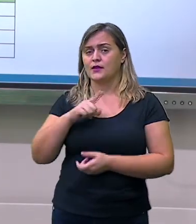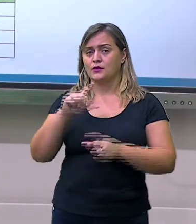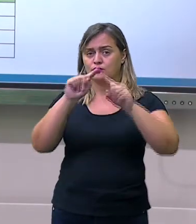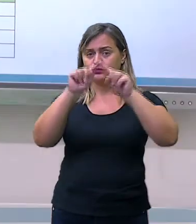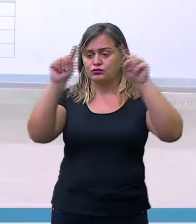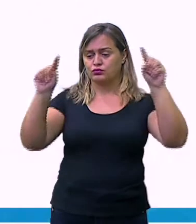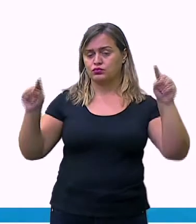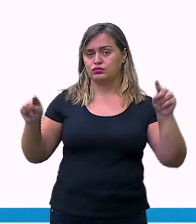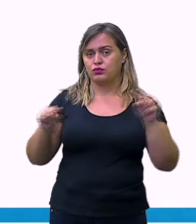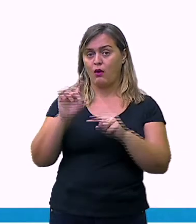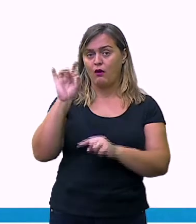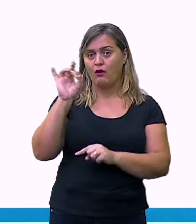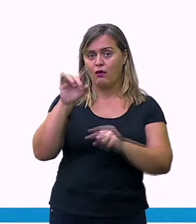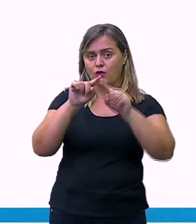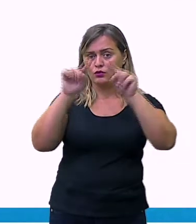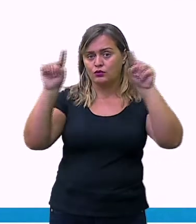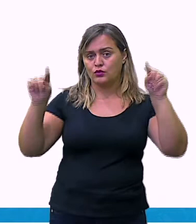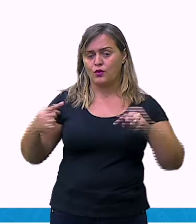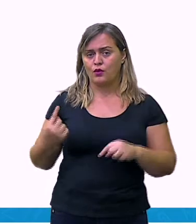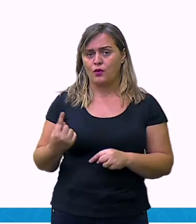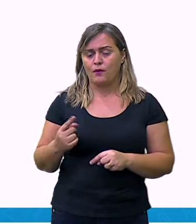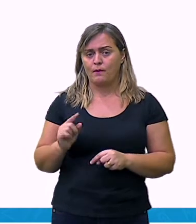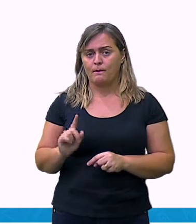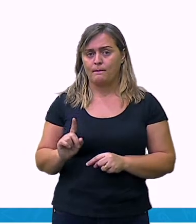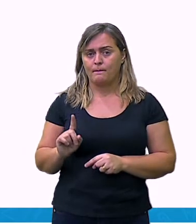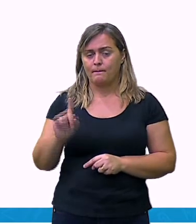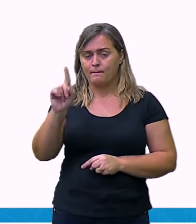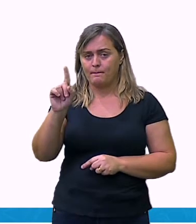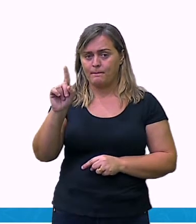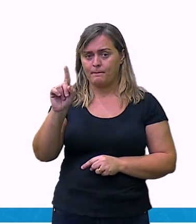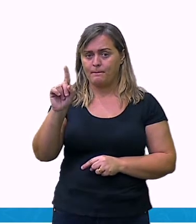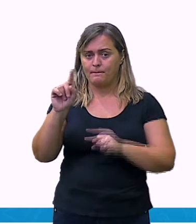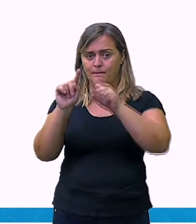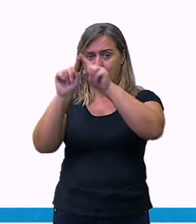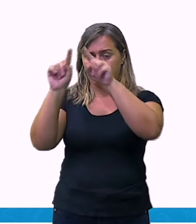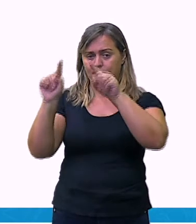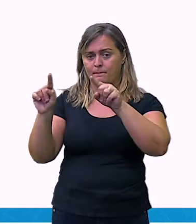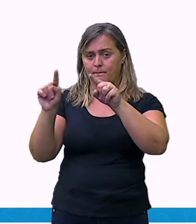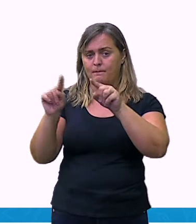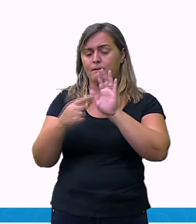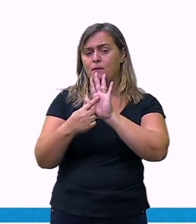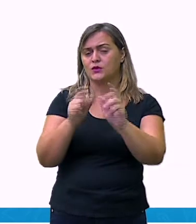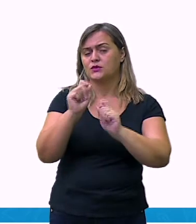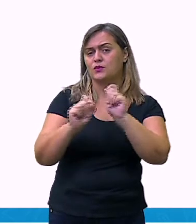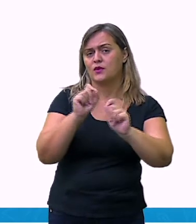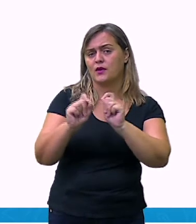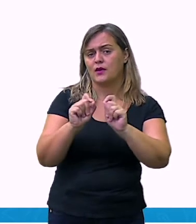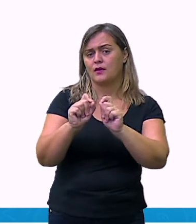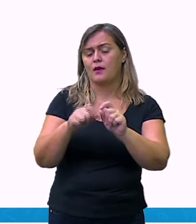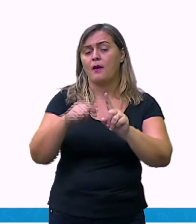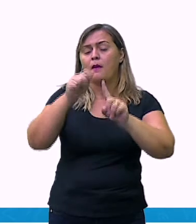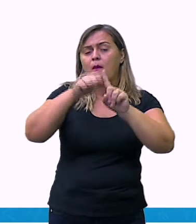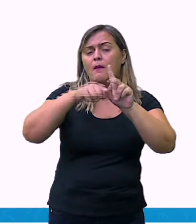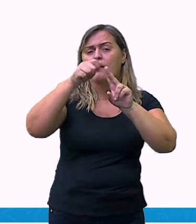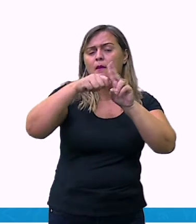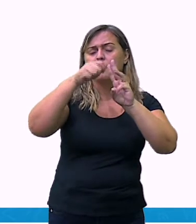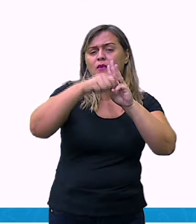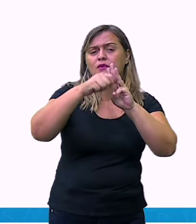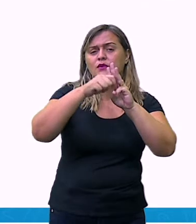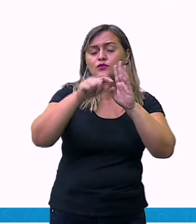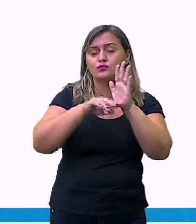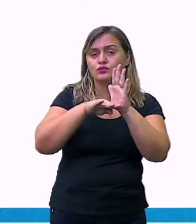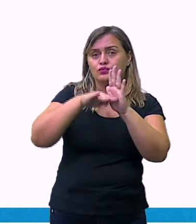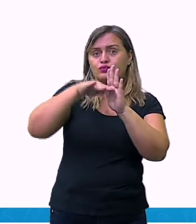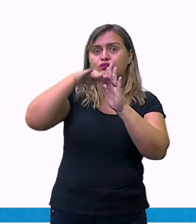mensalidades sobem 20%. O significa quando eu digo que a mensalidade sobe 20%?